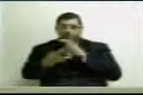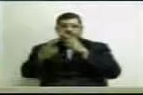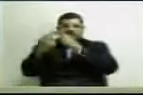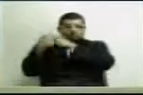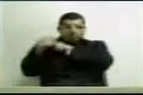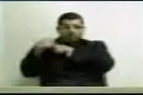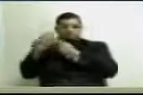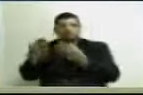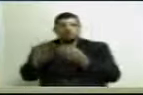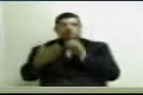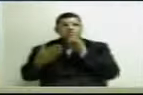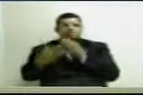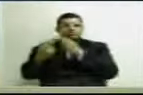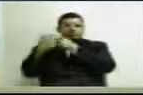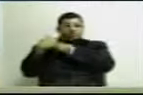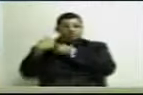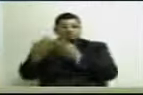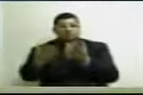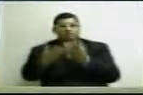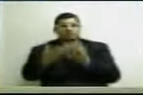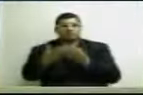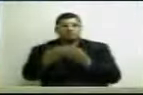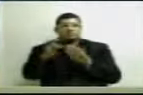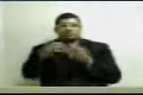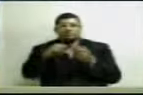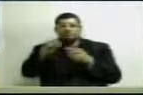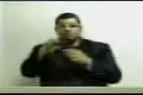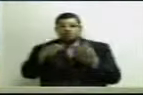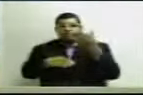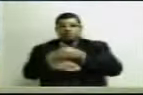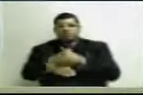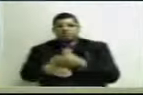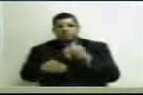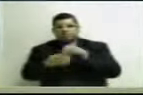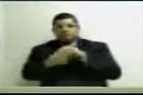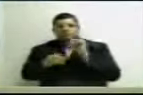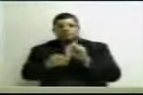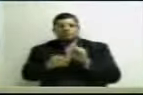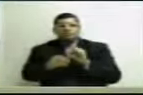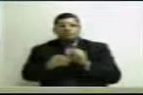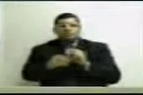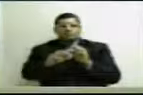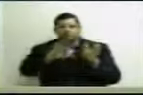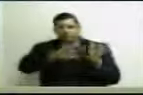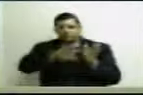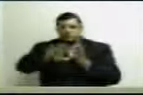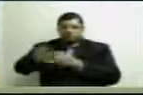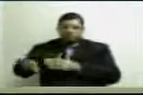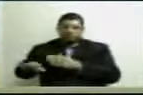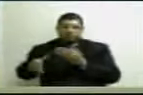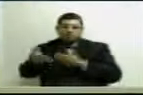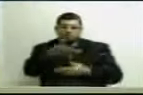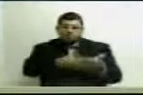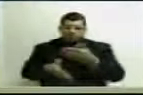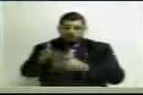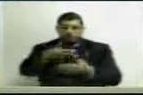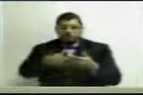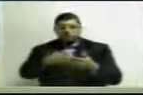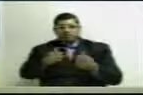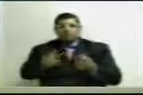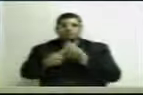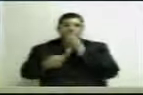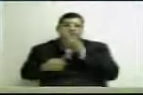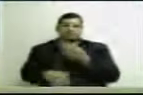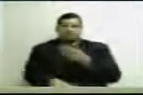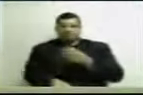responsabilidades. Responsabilidades no termo de adesão, inclusive de limite em relação à margem de